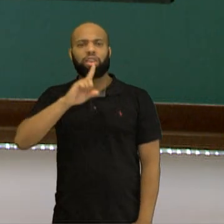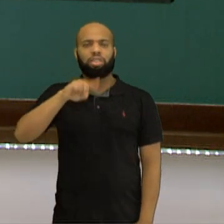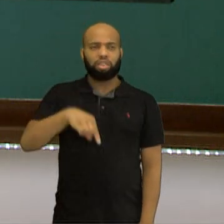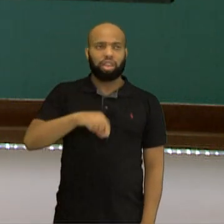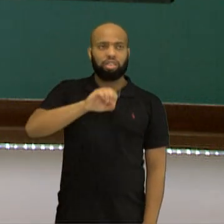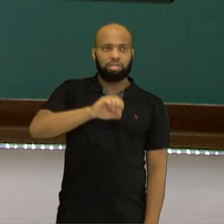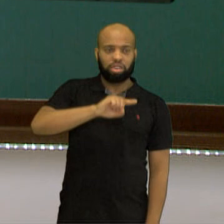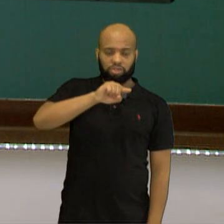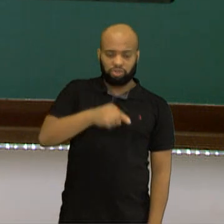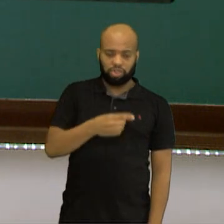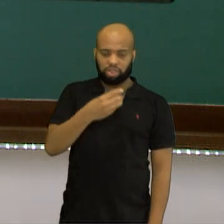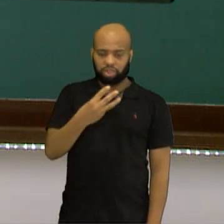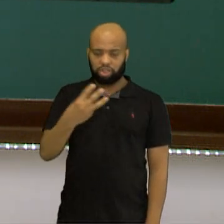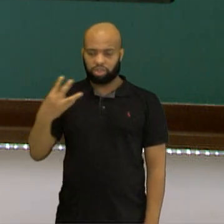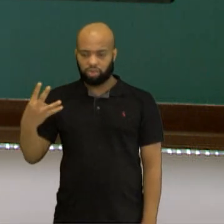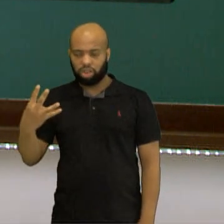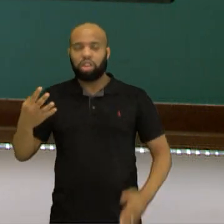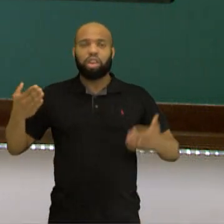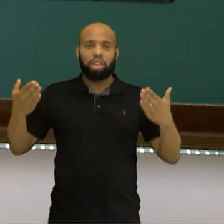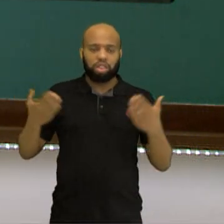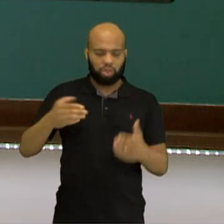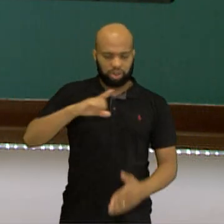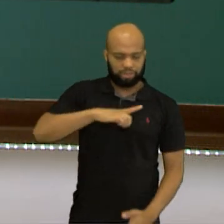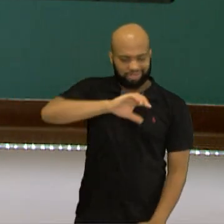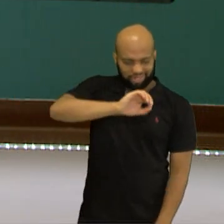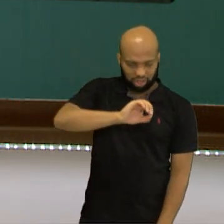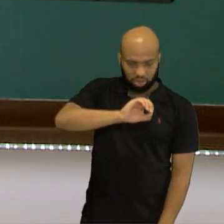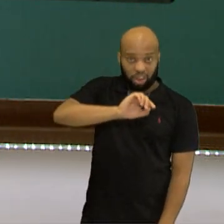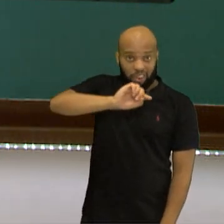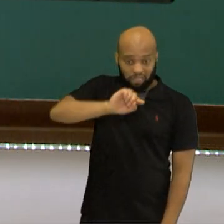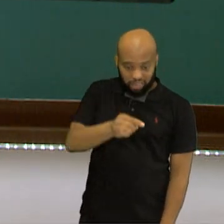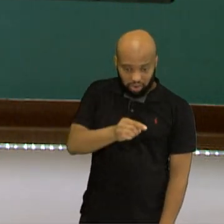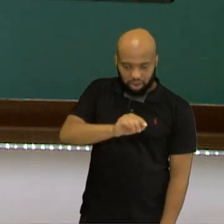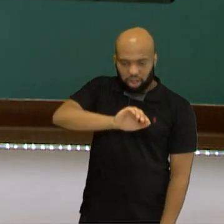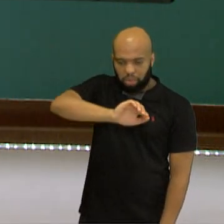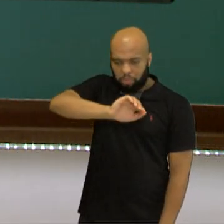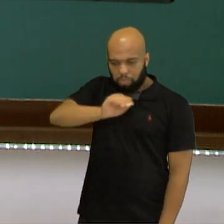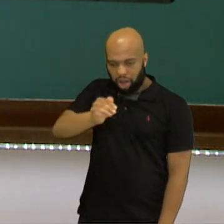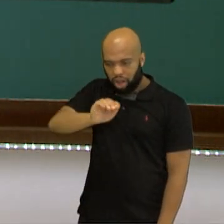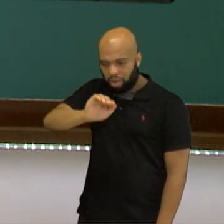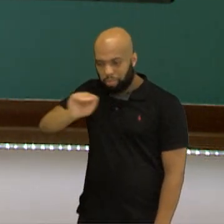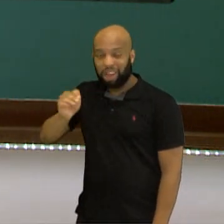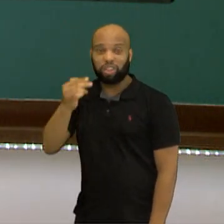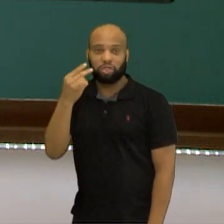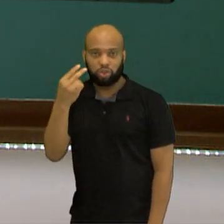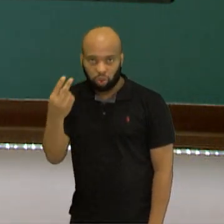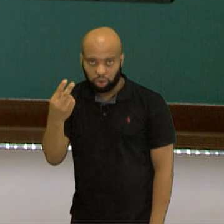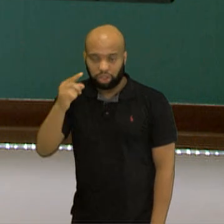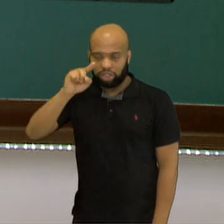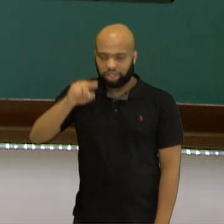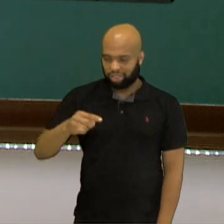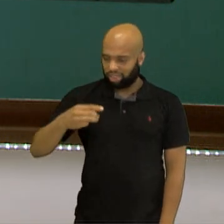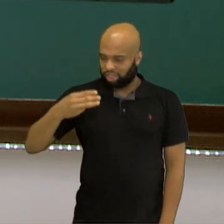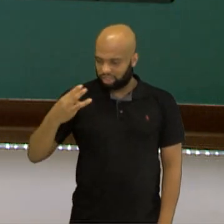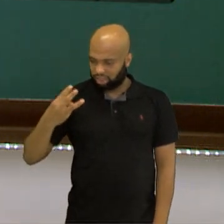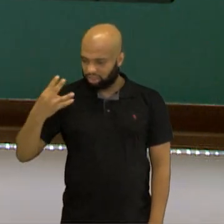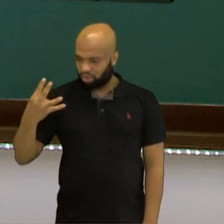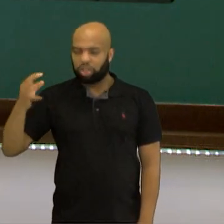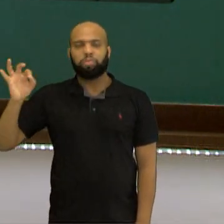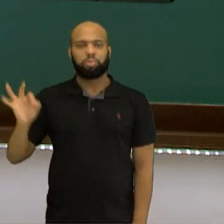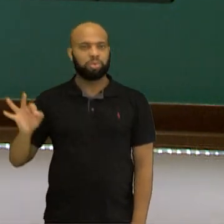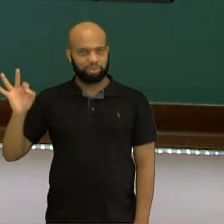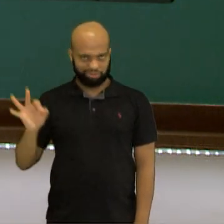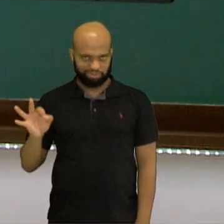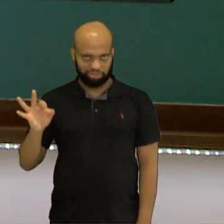O que eu vou fazer? Eu vou deslocar a vírgula duas casas para a direita, que é 34%. Agora, se liga nessa. Por que